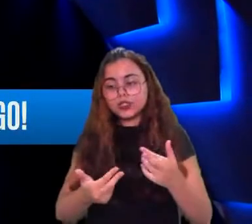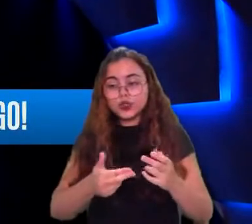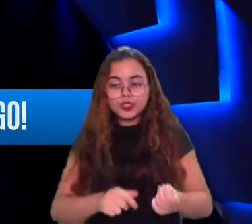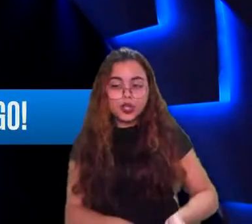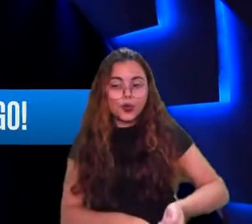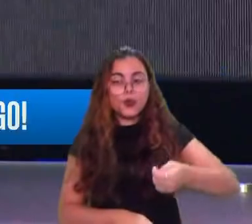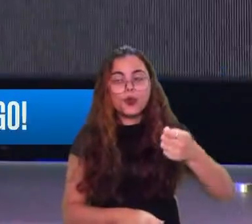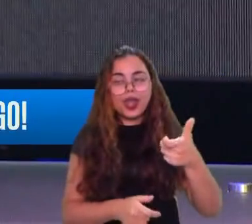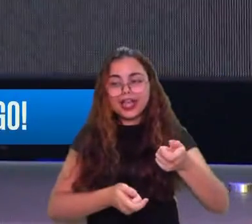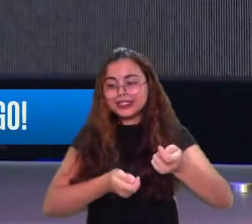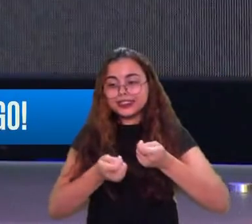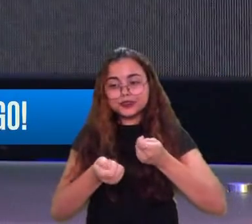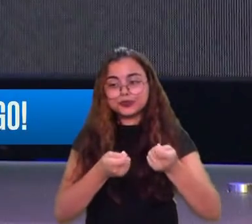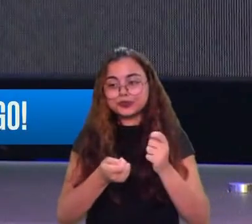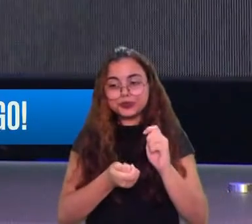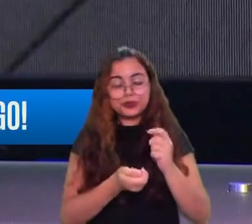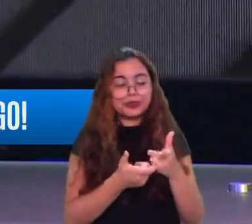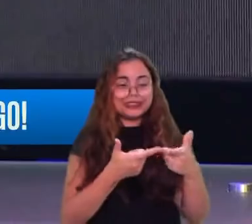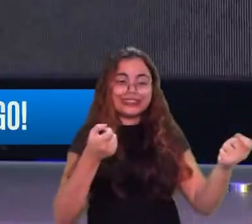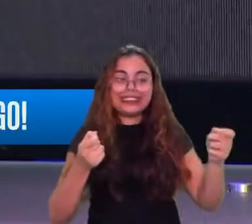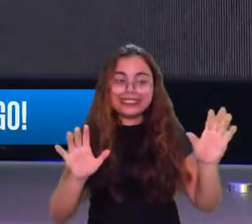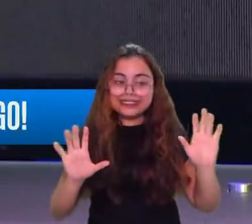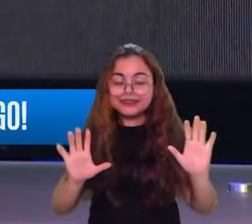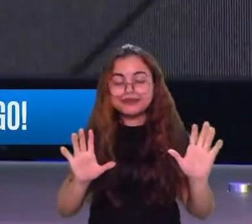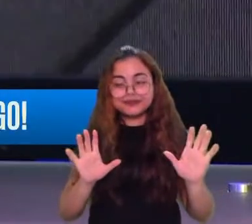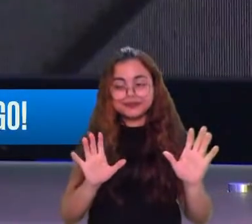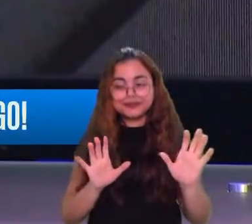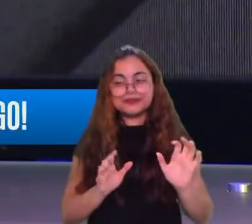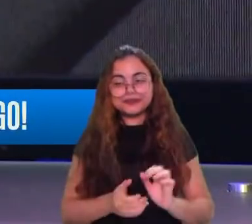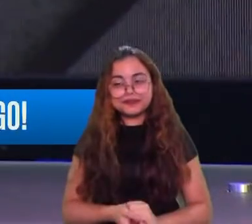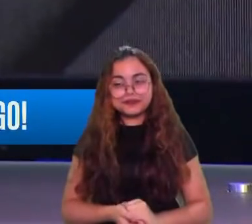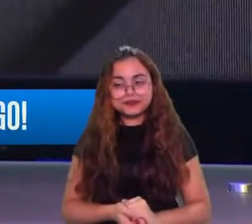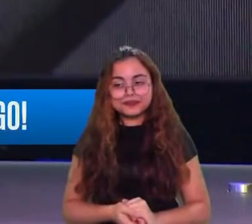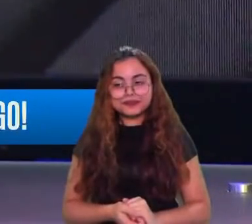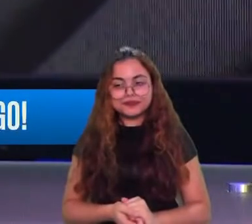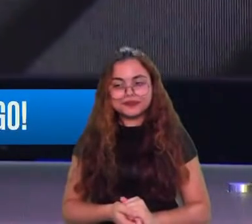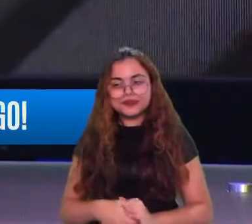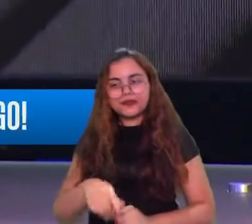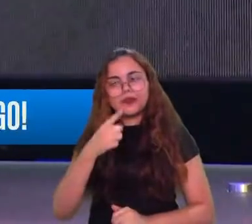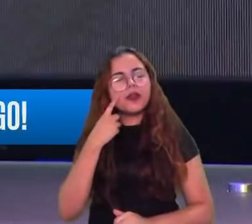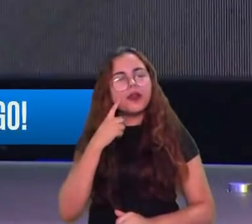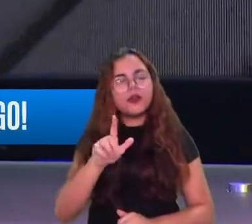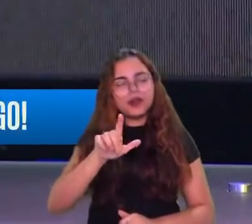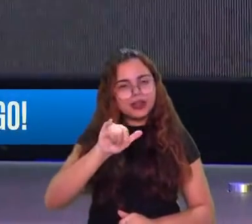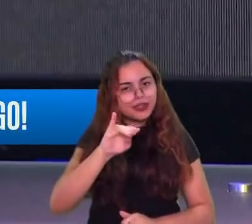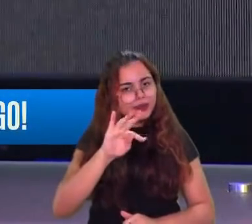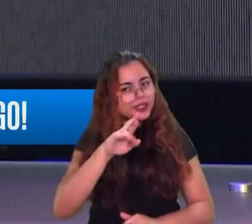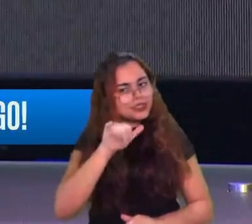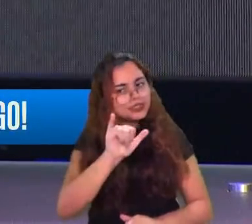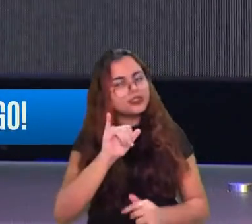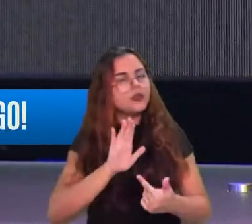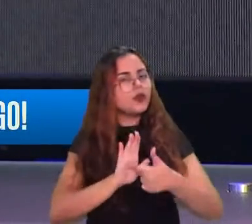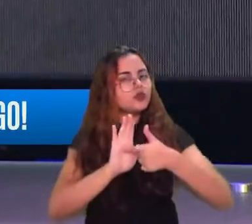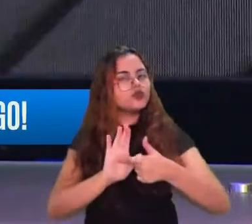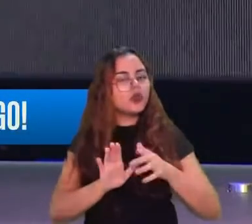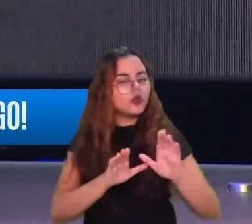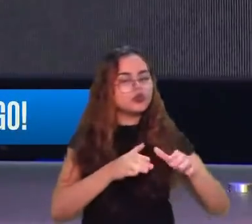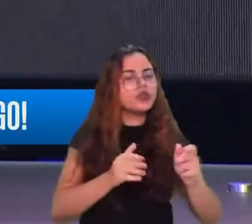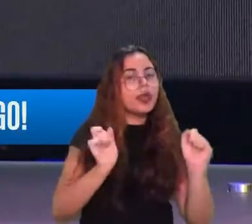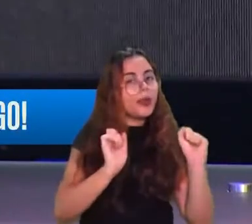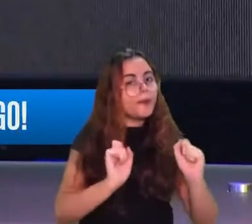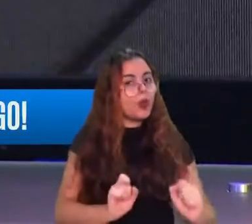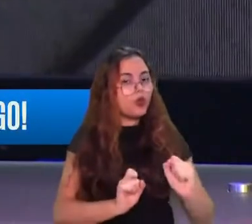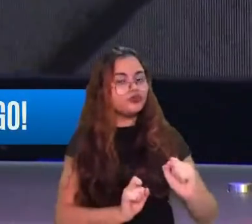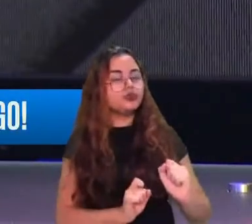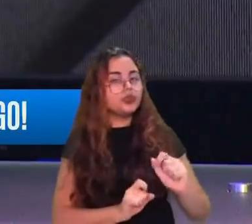É, cara. Esse jogo aí, pra mim, assim, Liberty mostrou o time que eles podem ser, mas ainda não são. Não